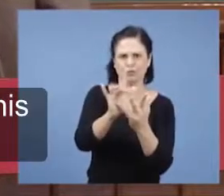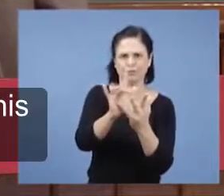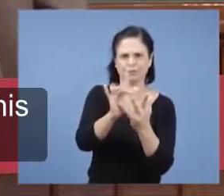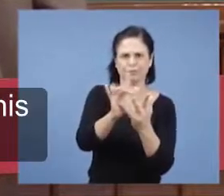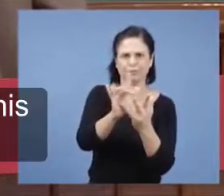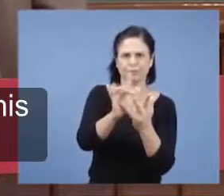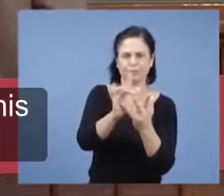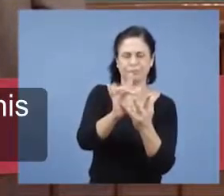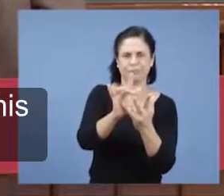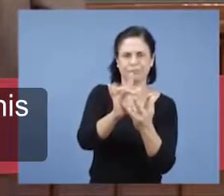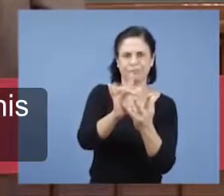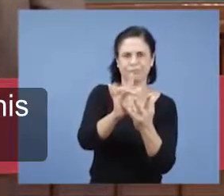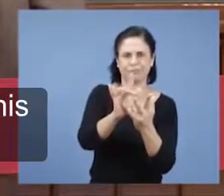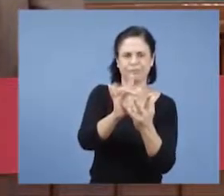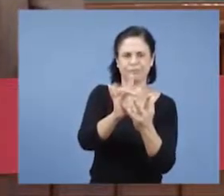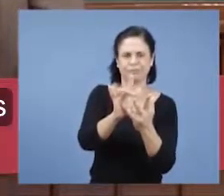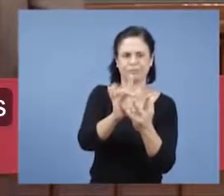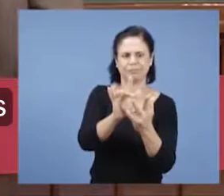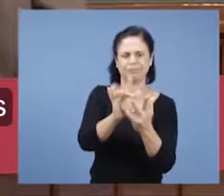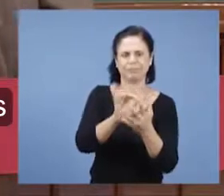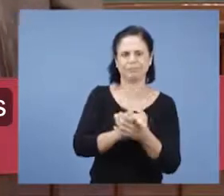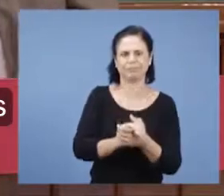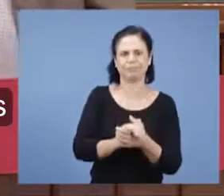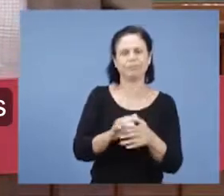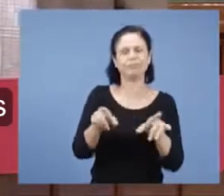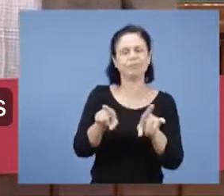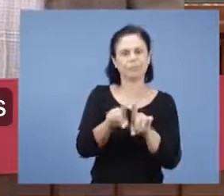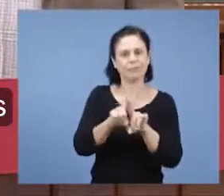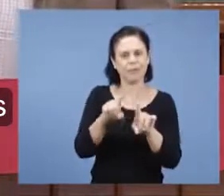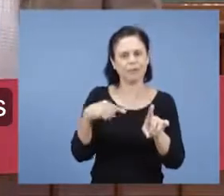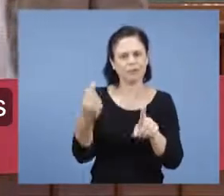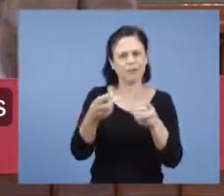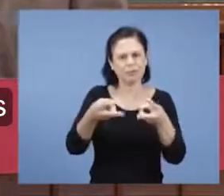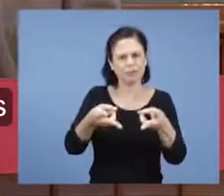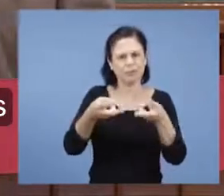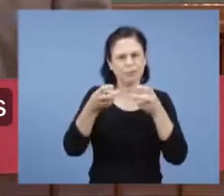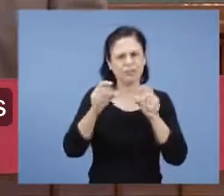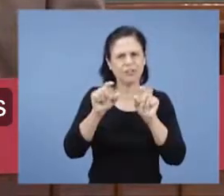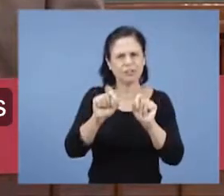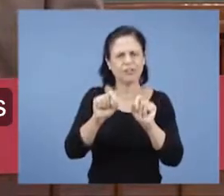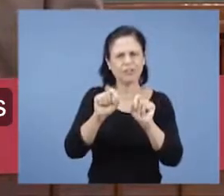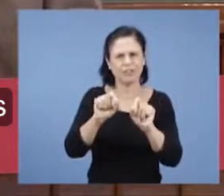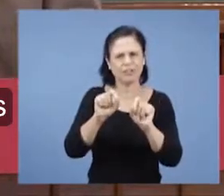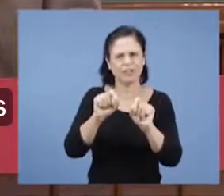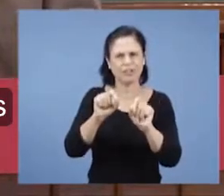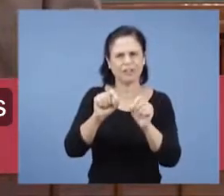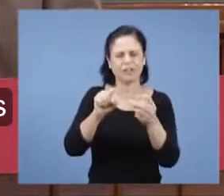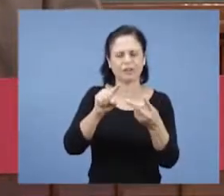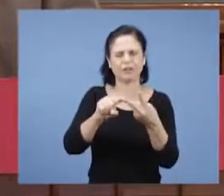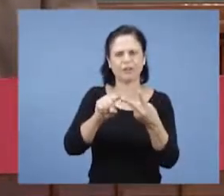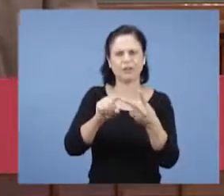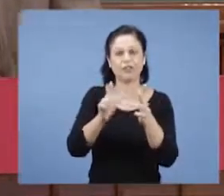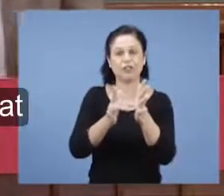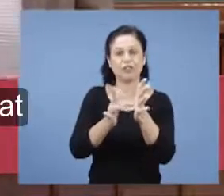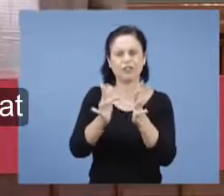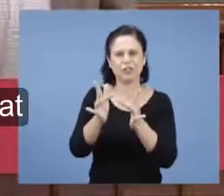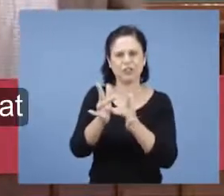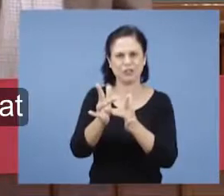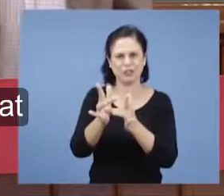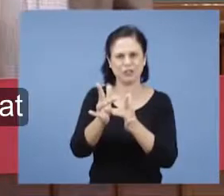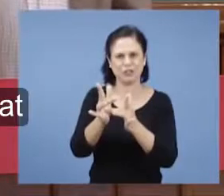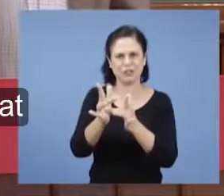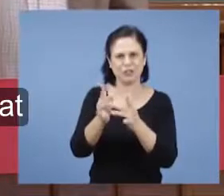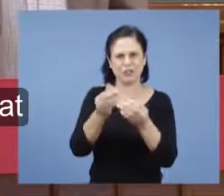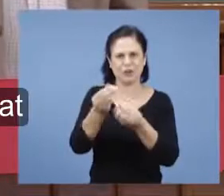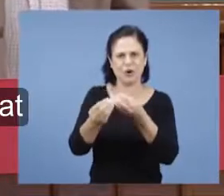E nesse aspecto, nós vamos encontrar a figura do Senhor Jesus, agora